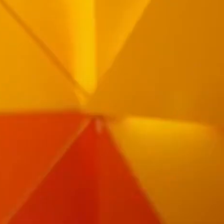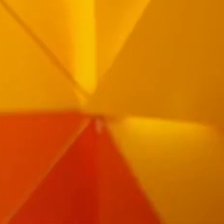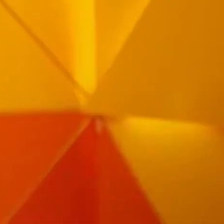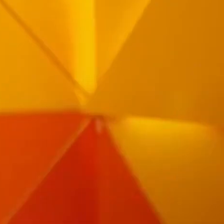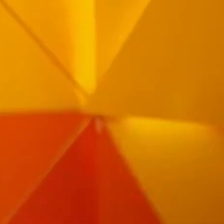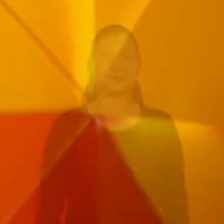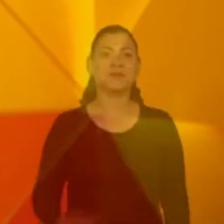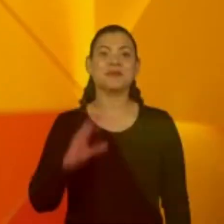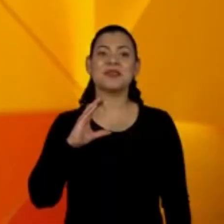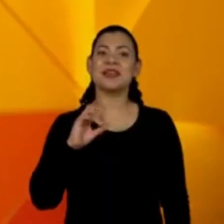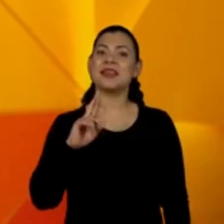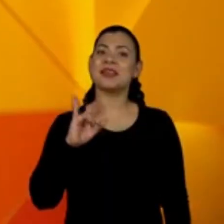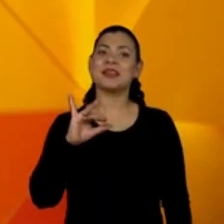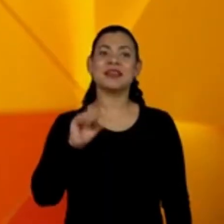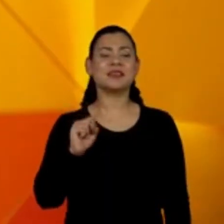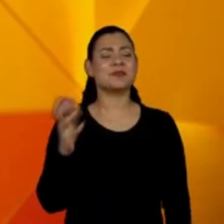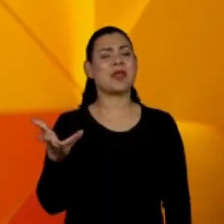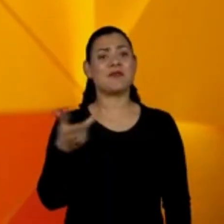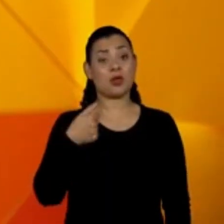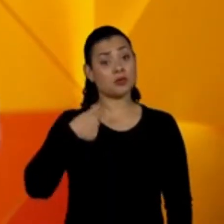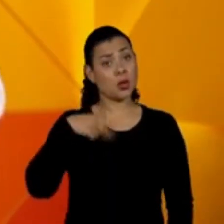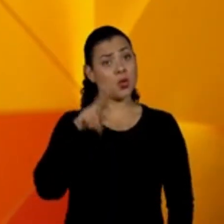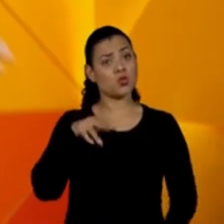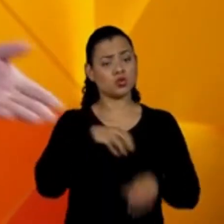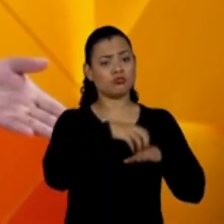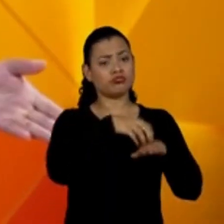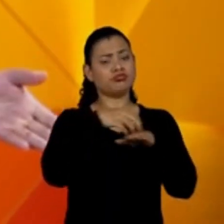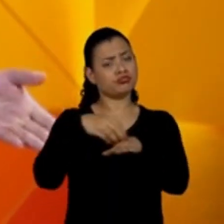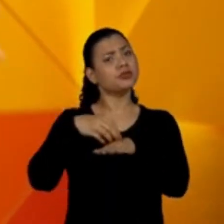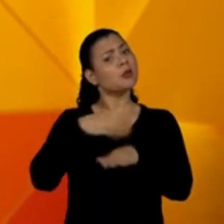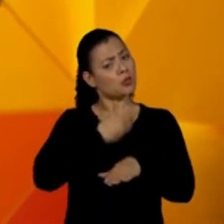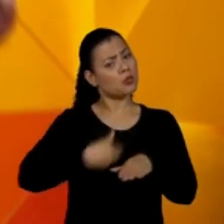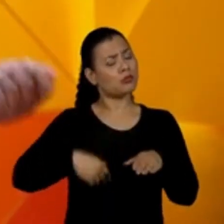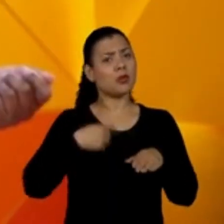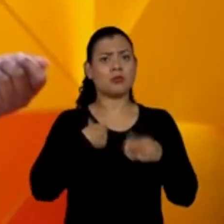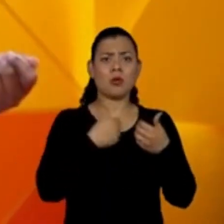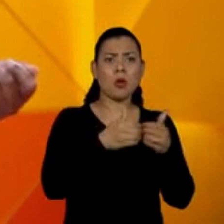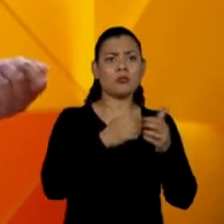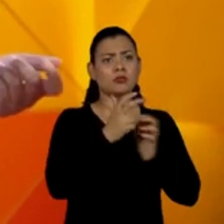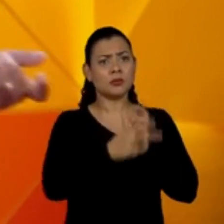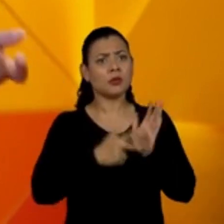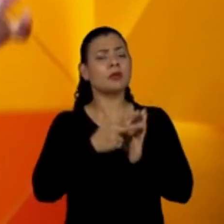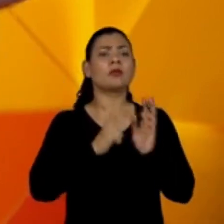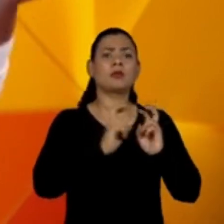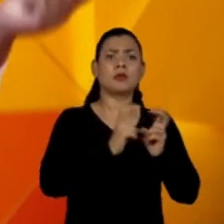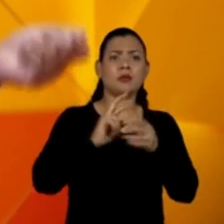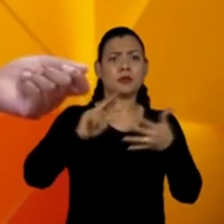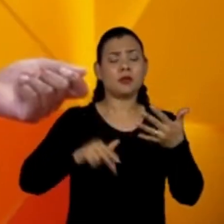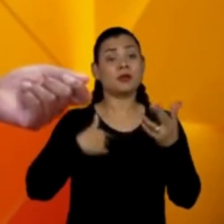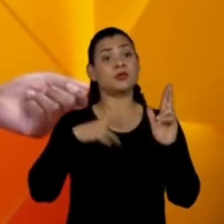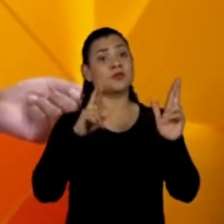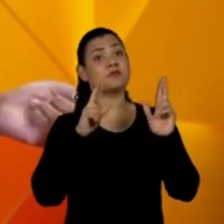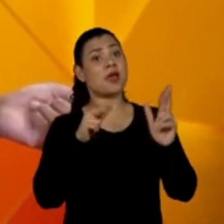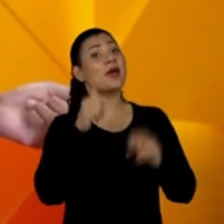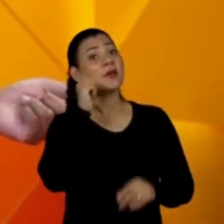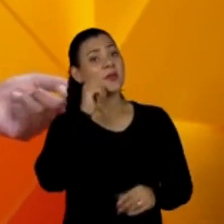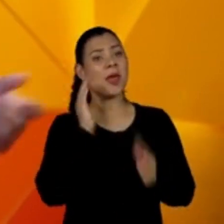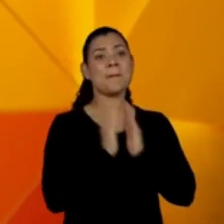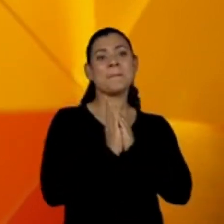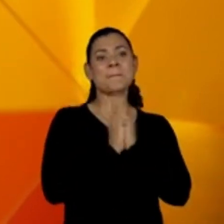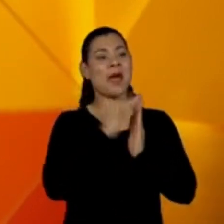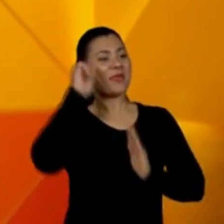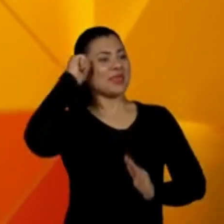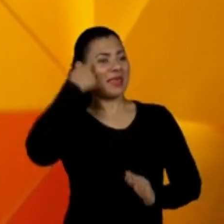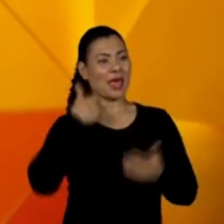Cris, maravilhosa, eu uso transporte público em São Paulo, quero um dia poder pegar o ônibus com você, nossa Barbie negra motorista,